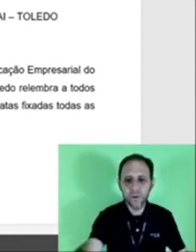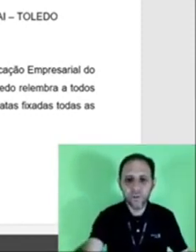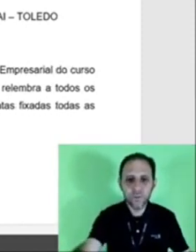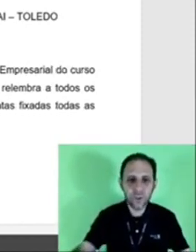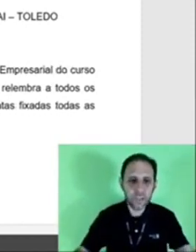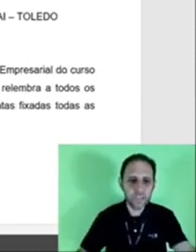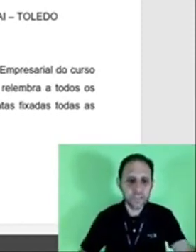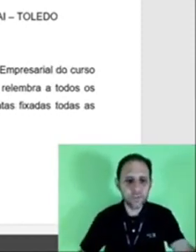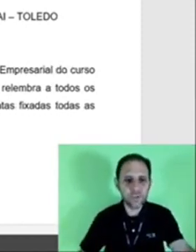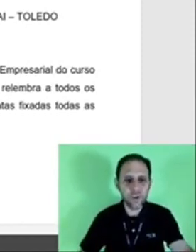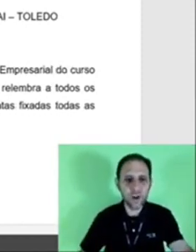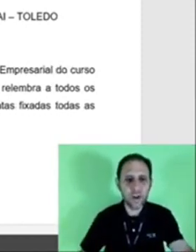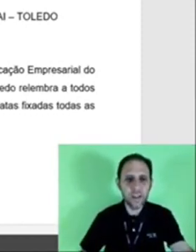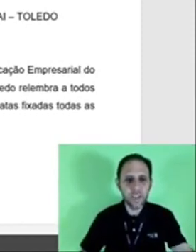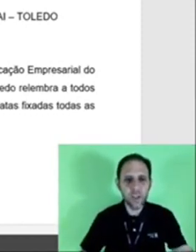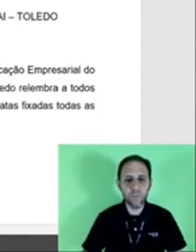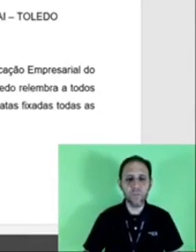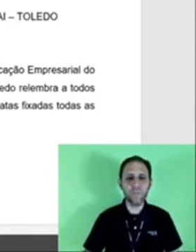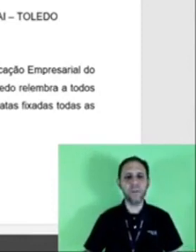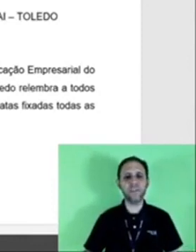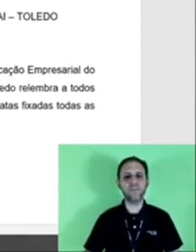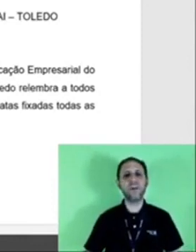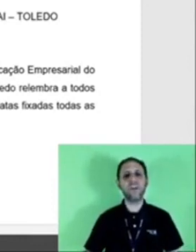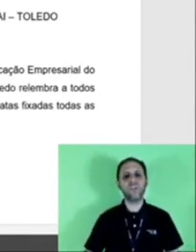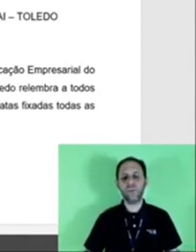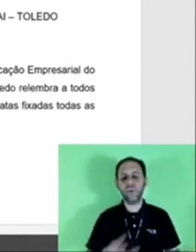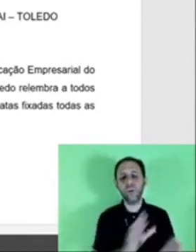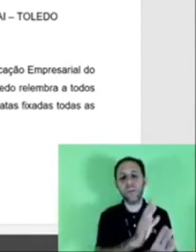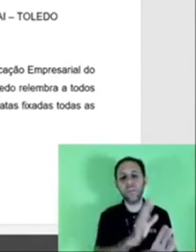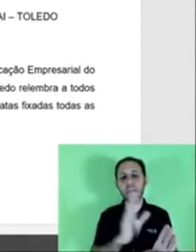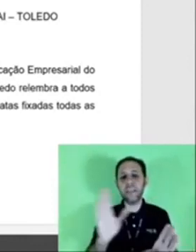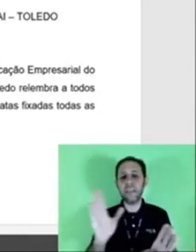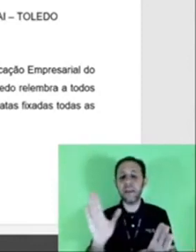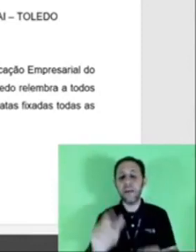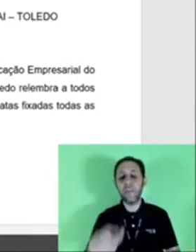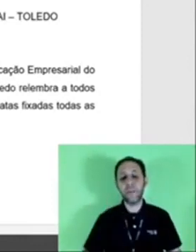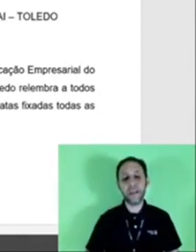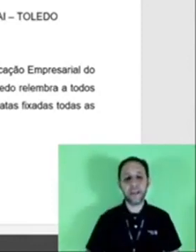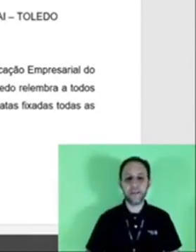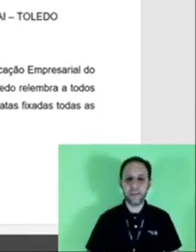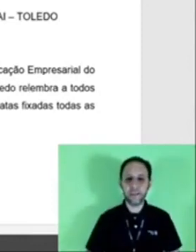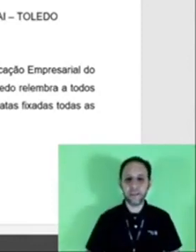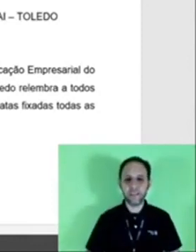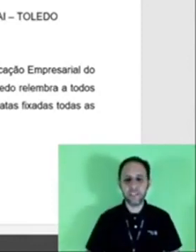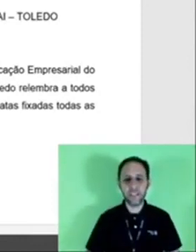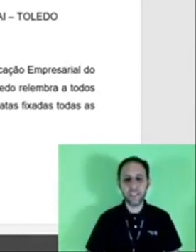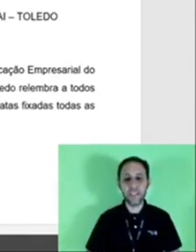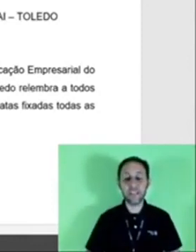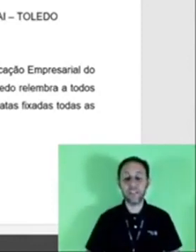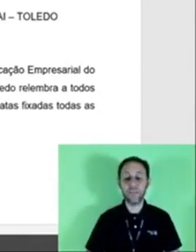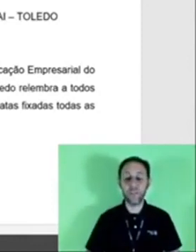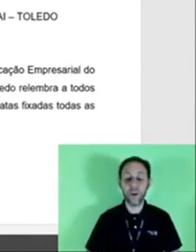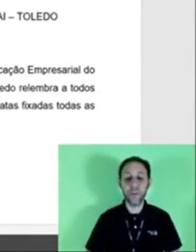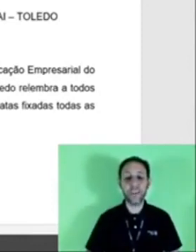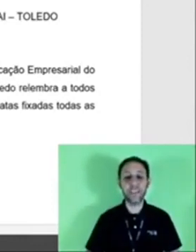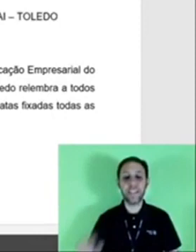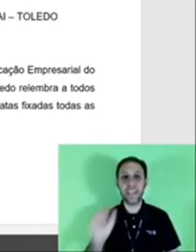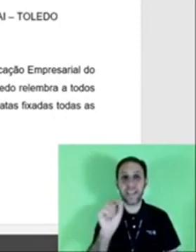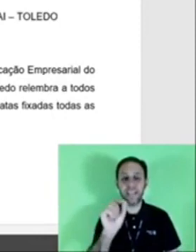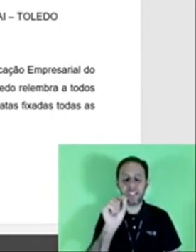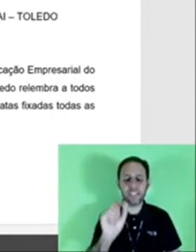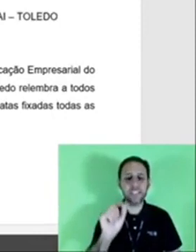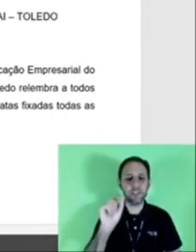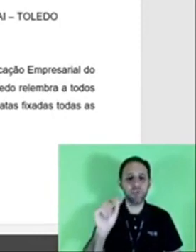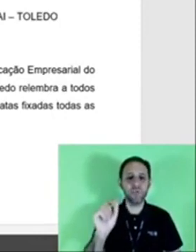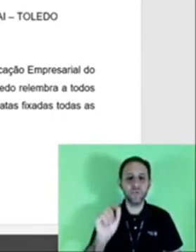um toquezinho só eu movimento toda a minha linha pra direita de forma que